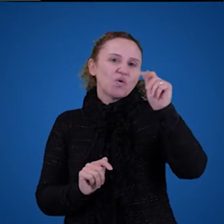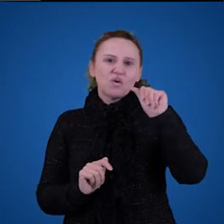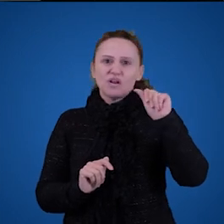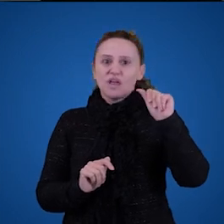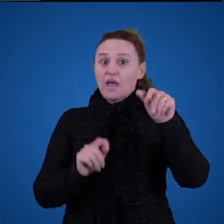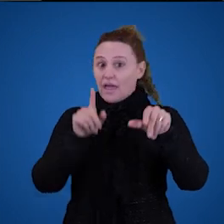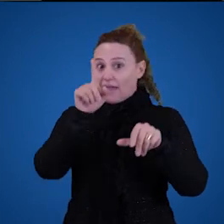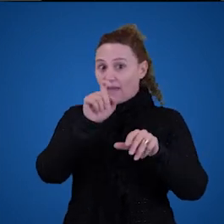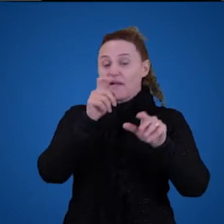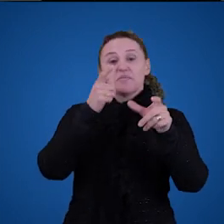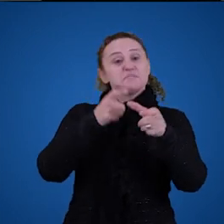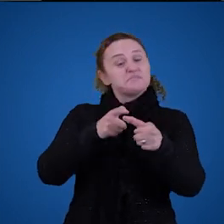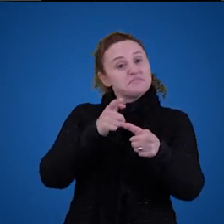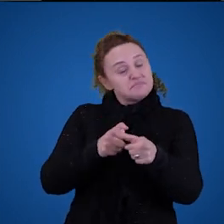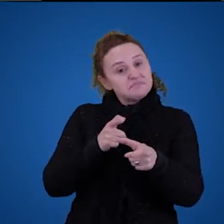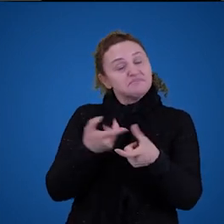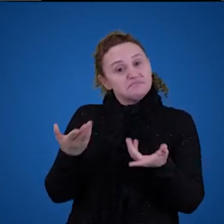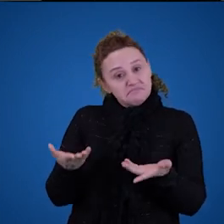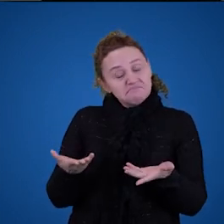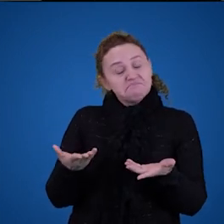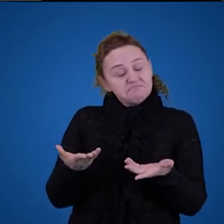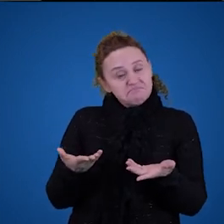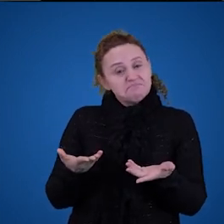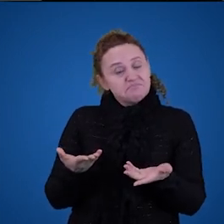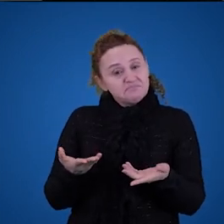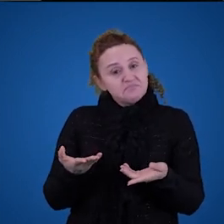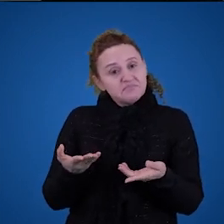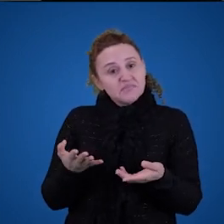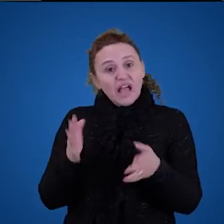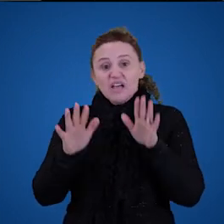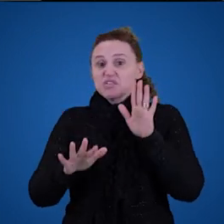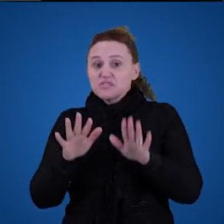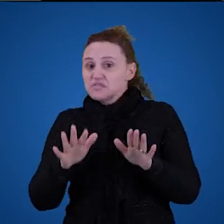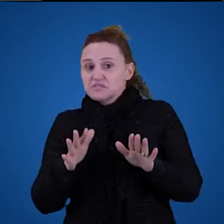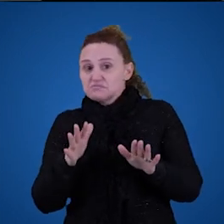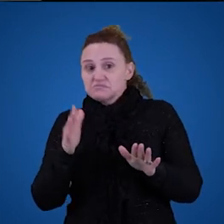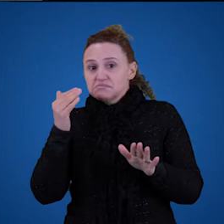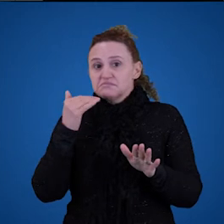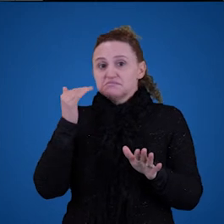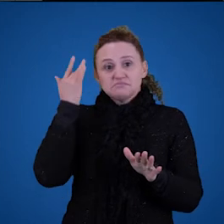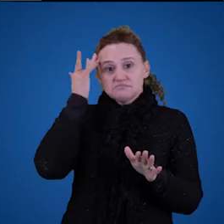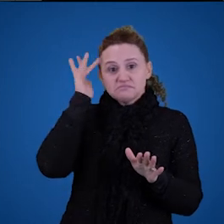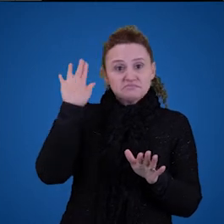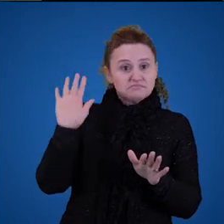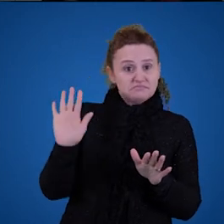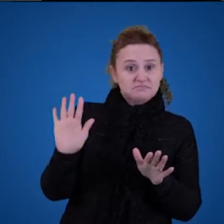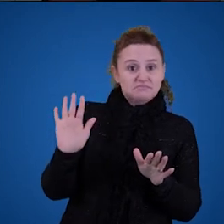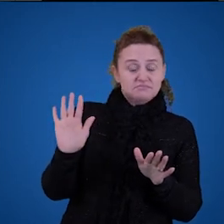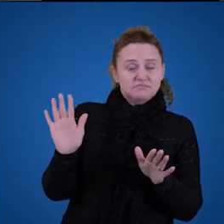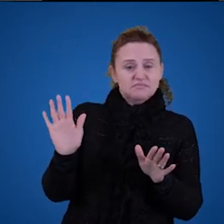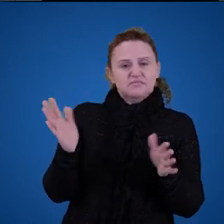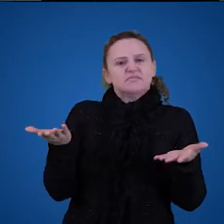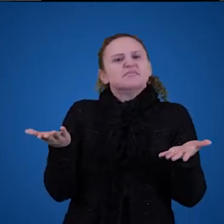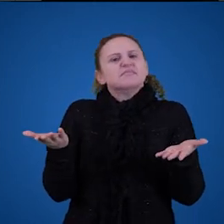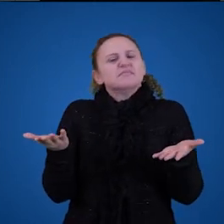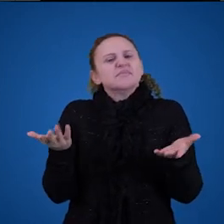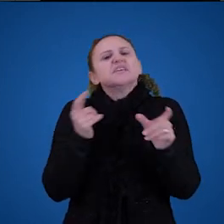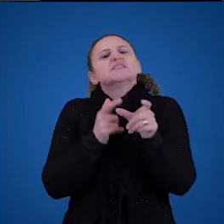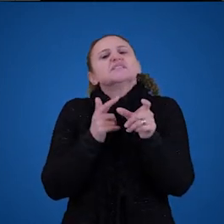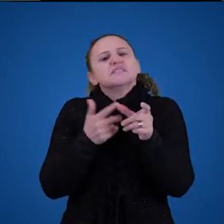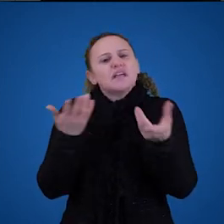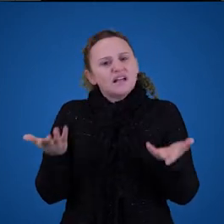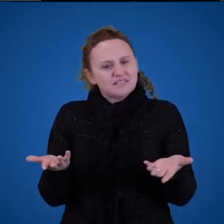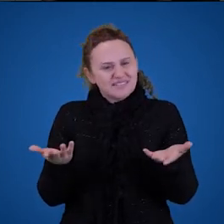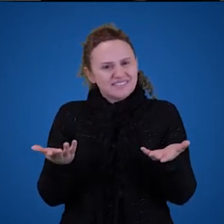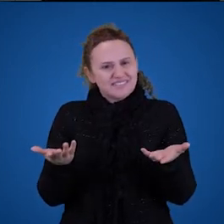sabiam disso, ou talvez não conseguiram chegar a essa conclusão. E mesmo que chegaram à conclusão que agulha é uma cidade, vocês não sabem que cidade